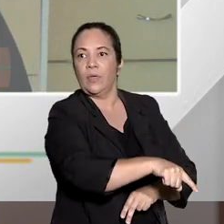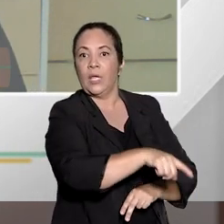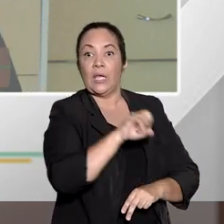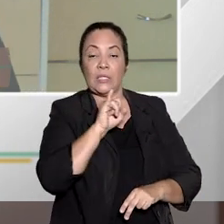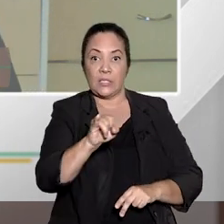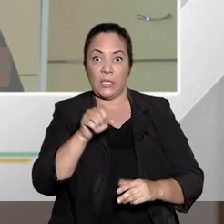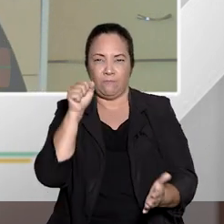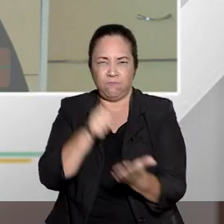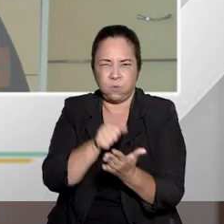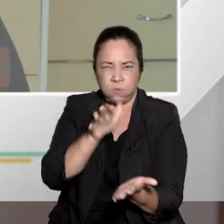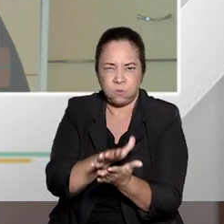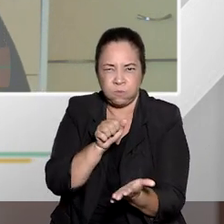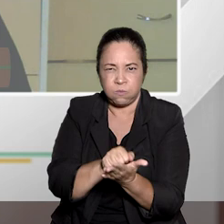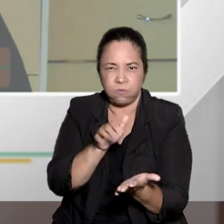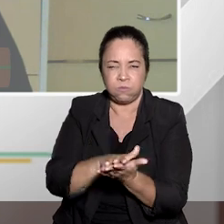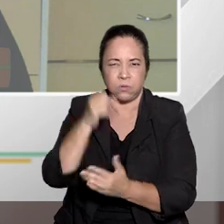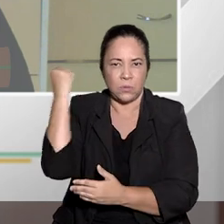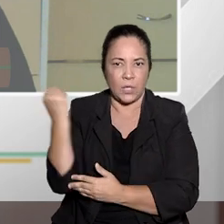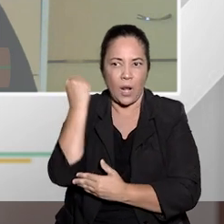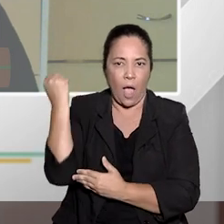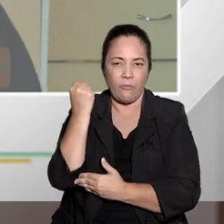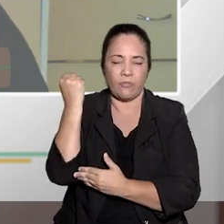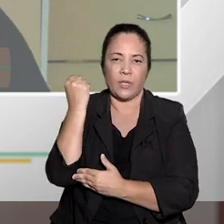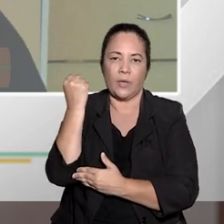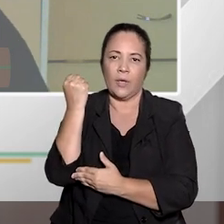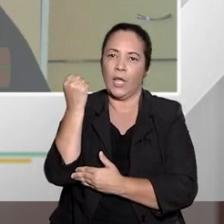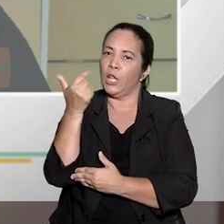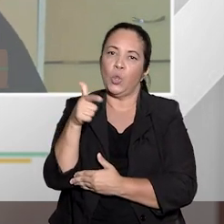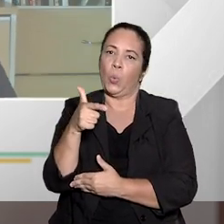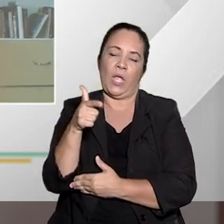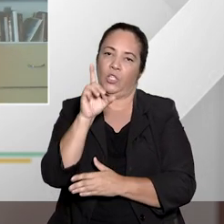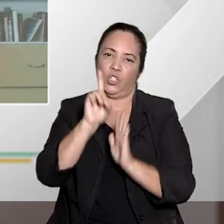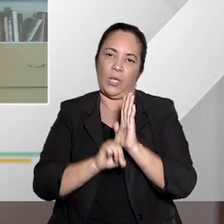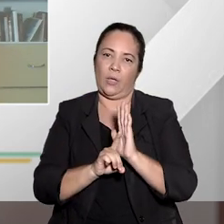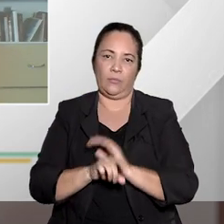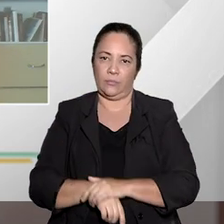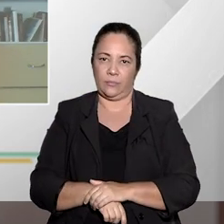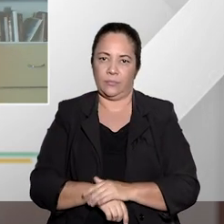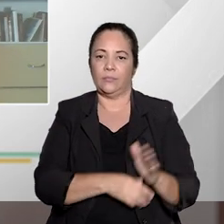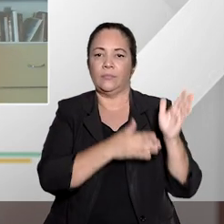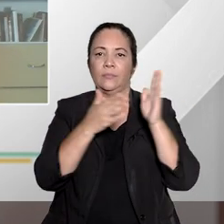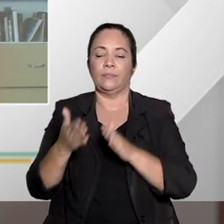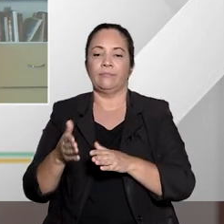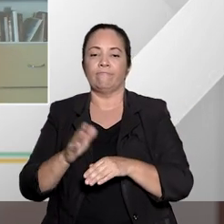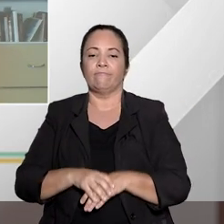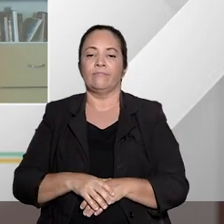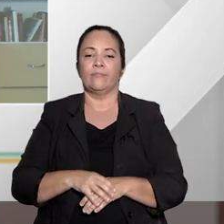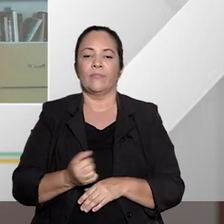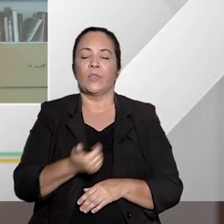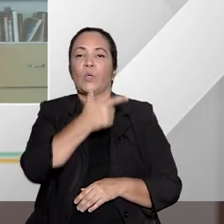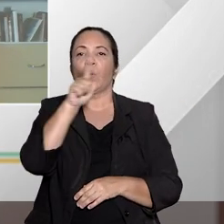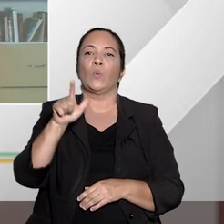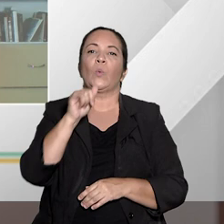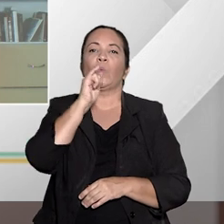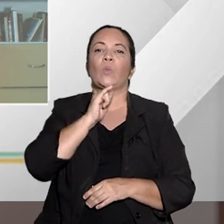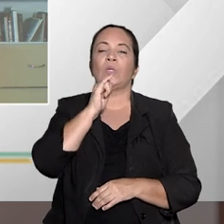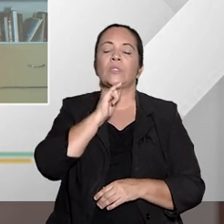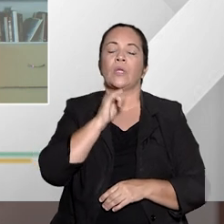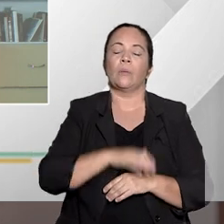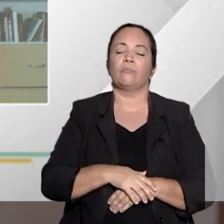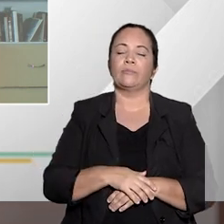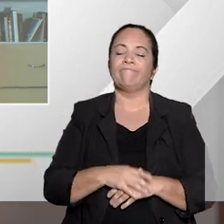grave ameaça, também não vai ter direito a esse benefício. E aí, Ilza, na prática a gente se depara com situações muito